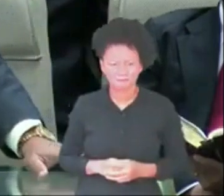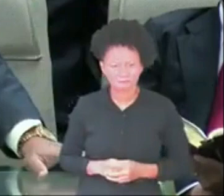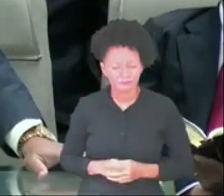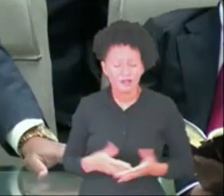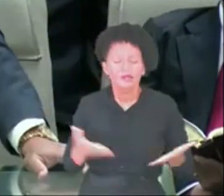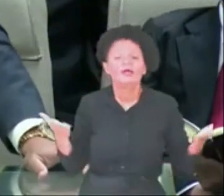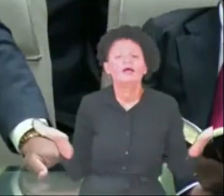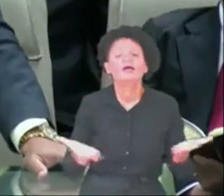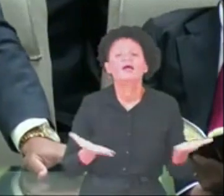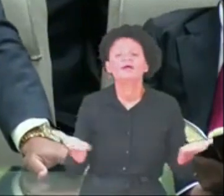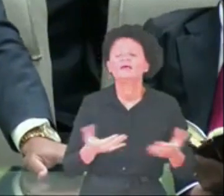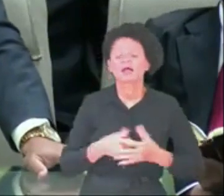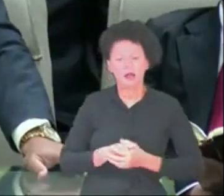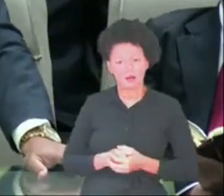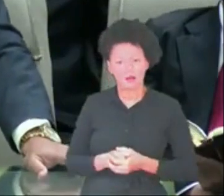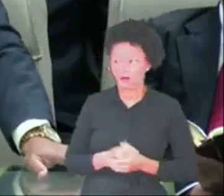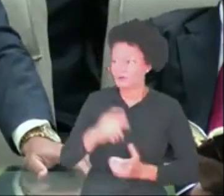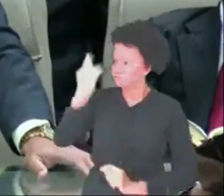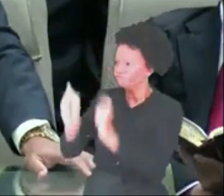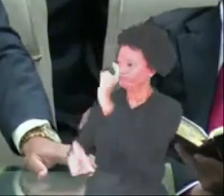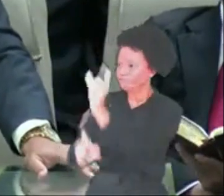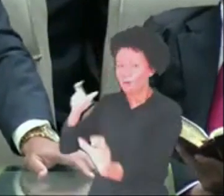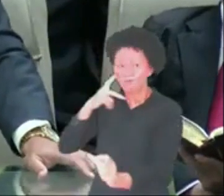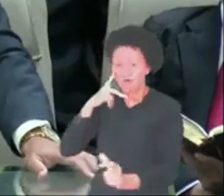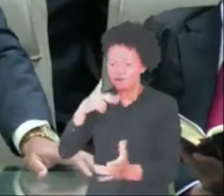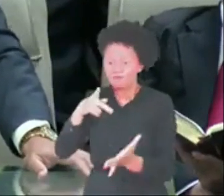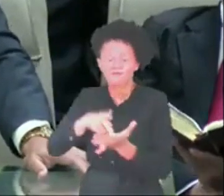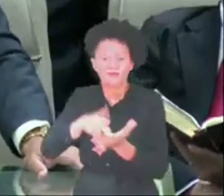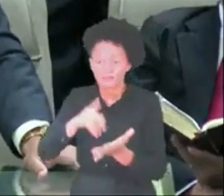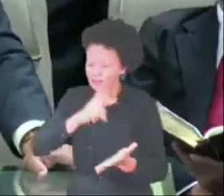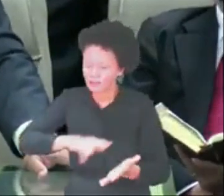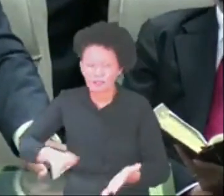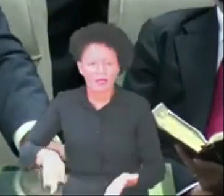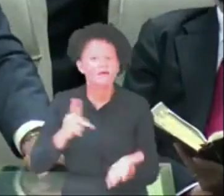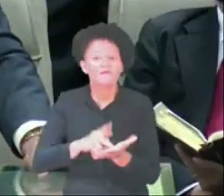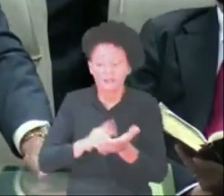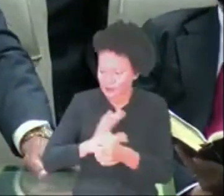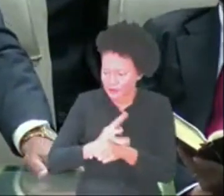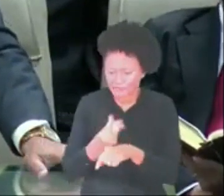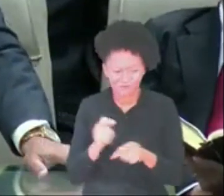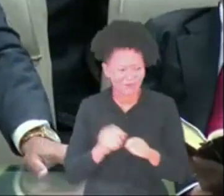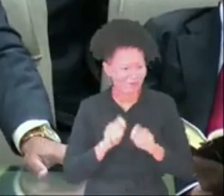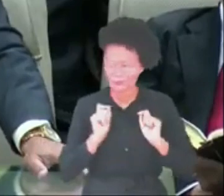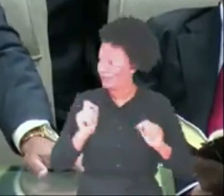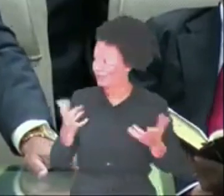E agora os profetas do Senhor e a verdadeira religião e a verdadeira igreja fazer o que?